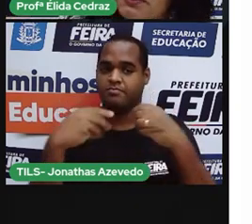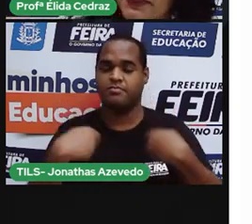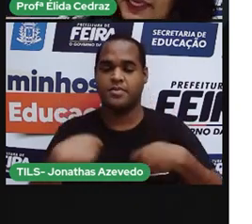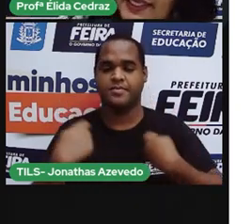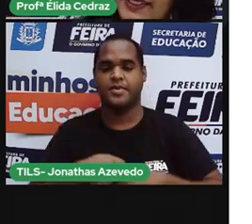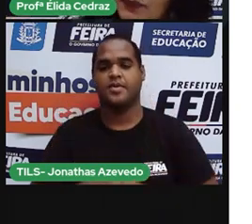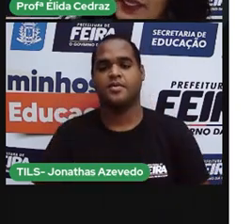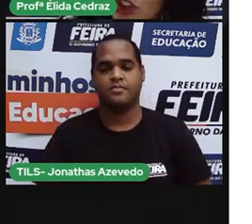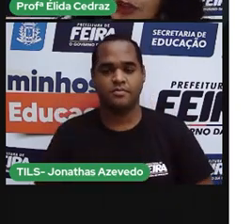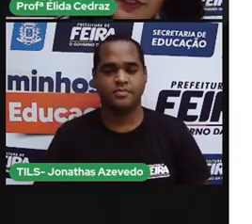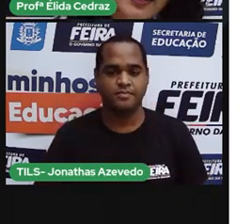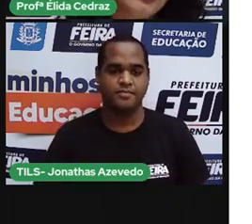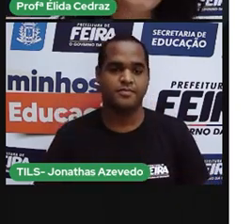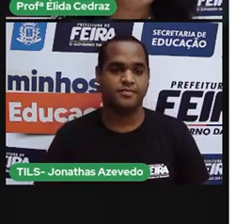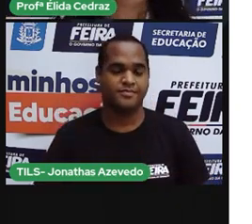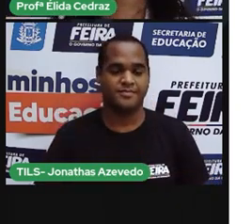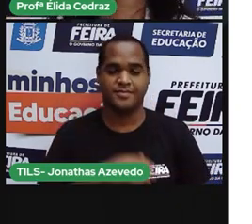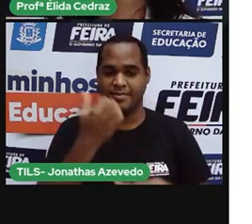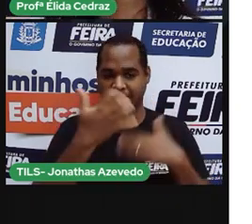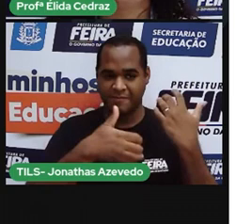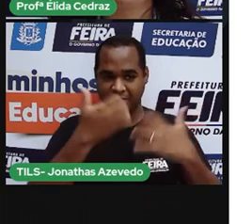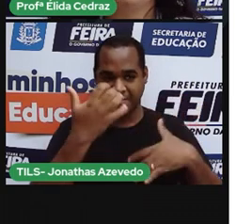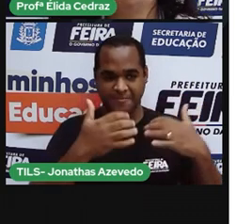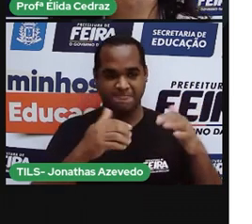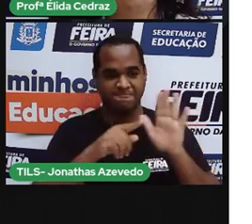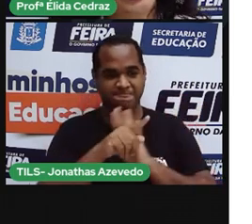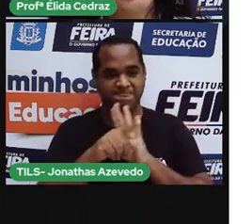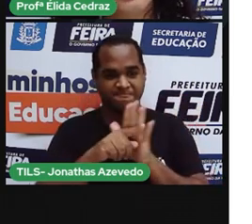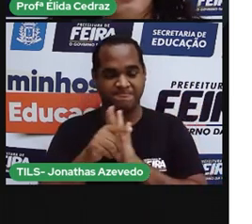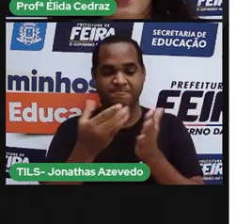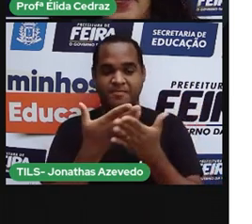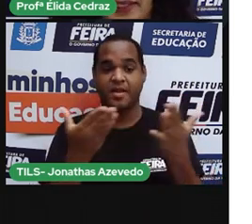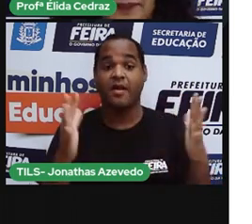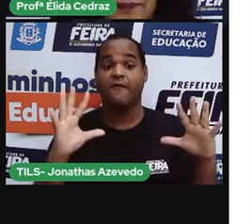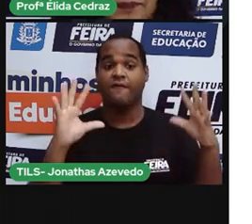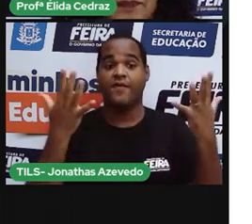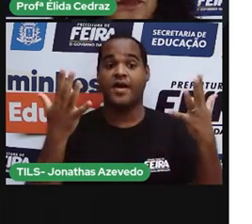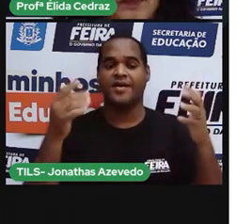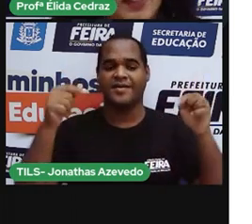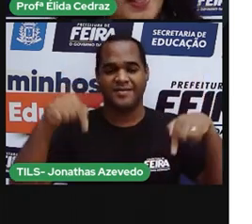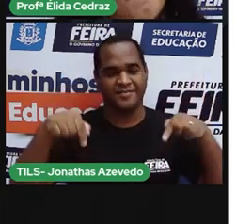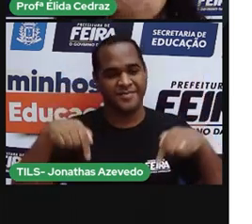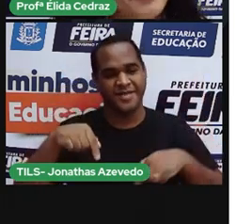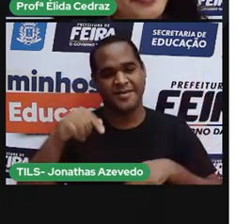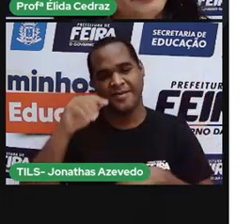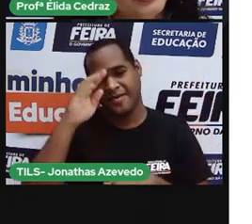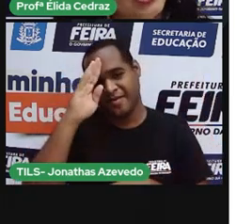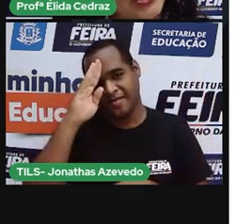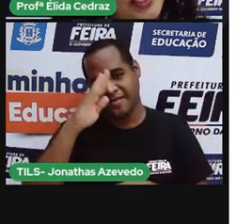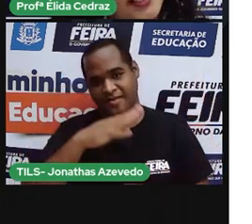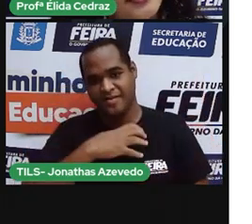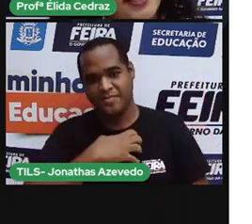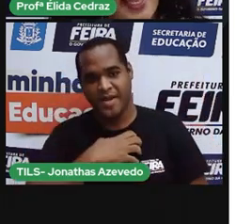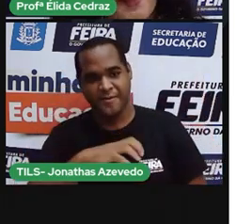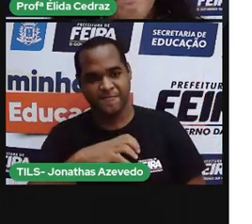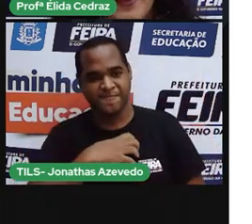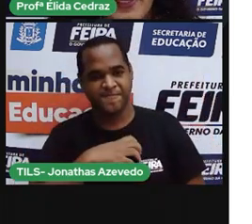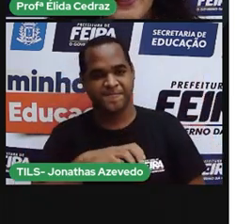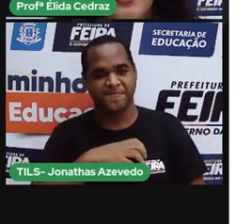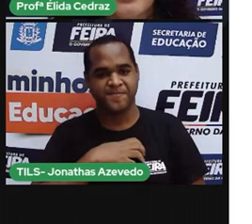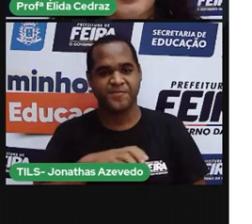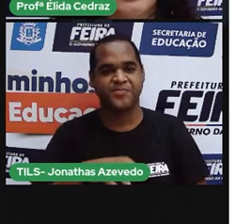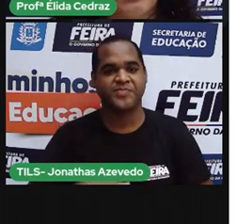Vamos para a explicação da atividade. Festas populares da Bahia. Marque cheios